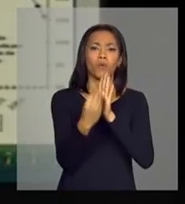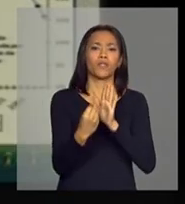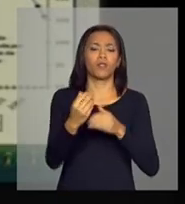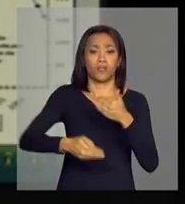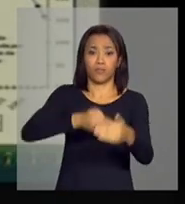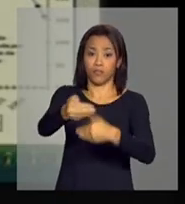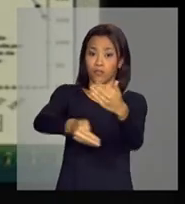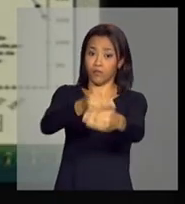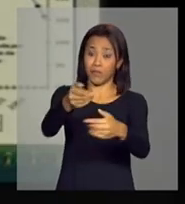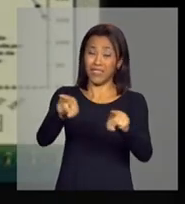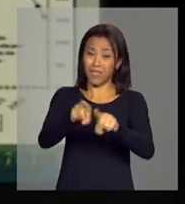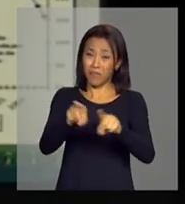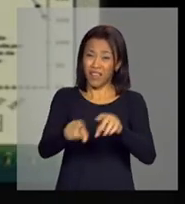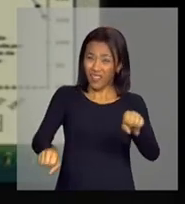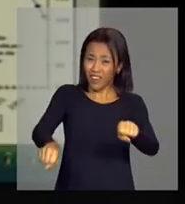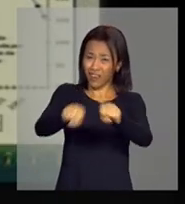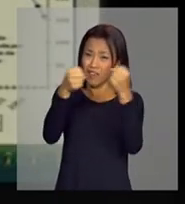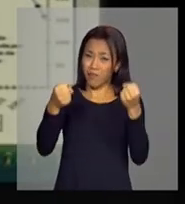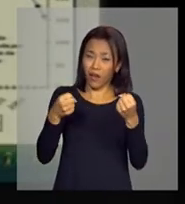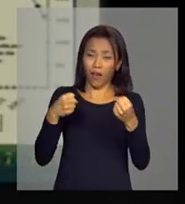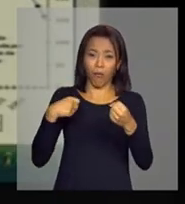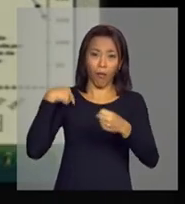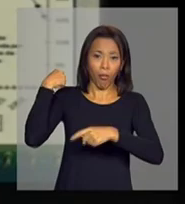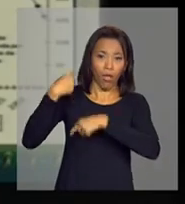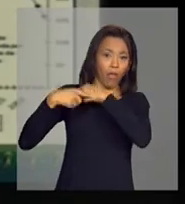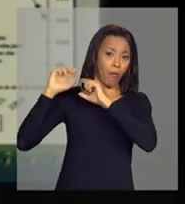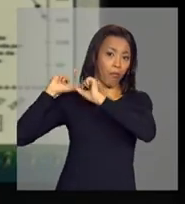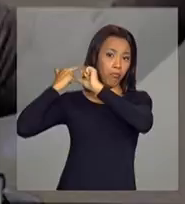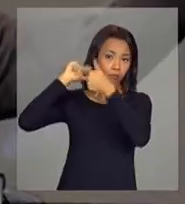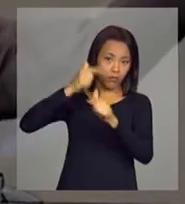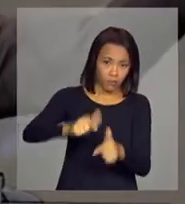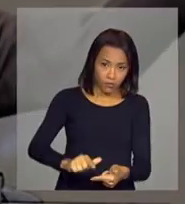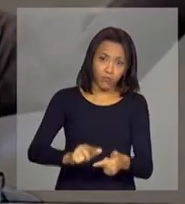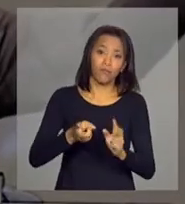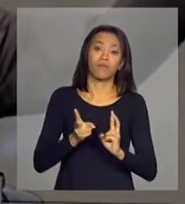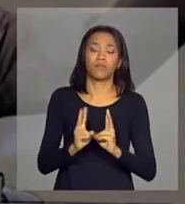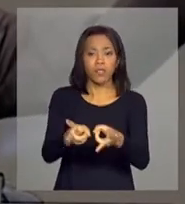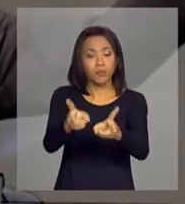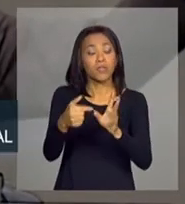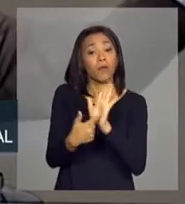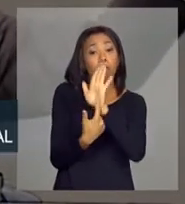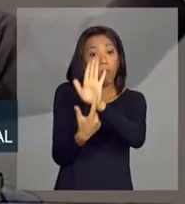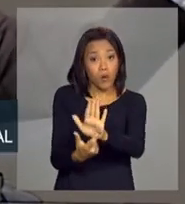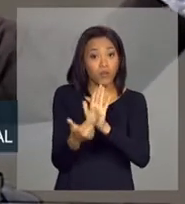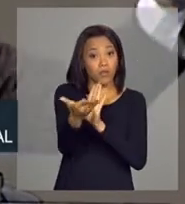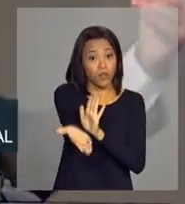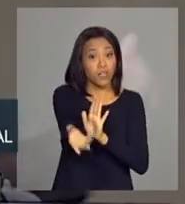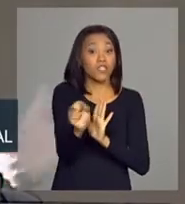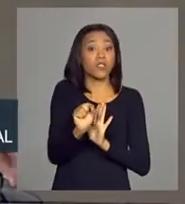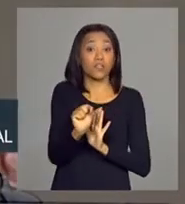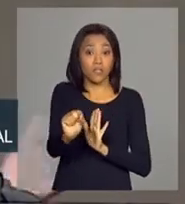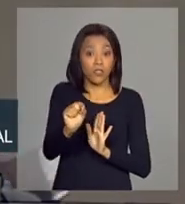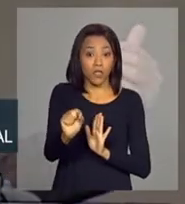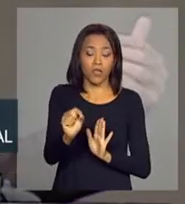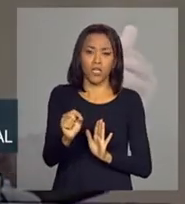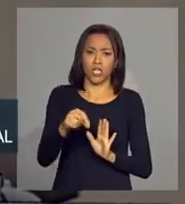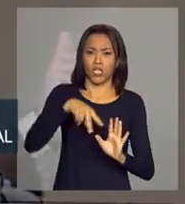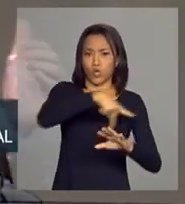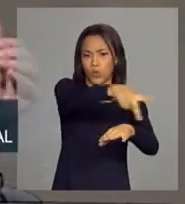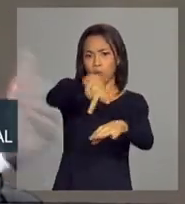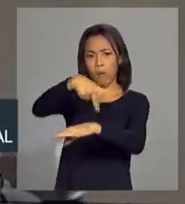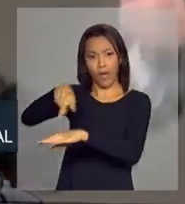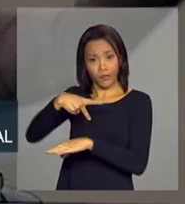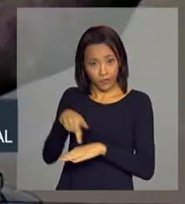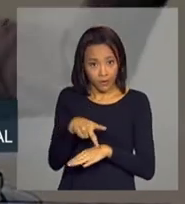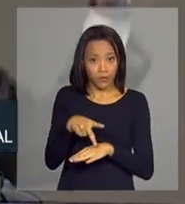e quebrar um grande mito, um mito que acompanha e está expresso, teoricamente, de que os países que estão